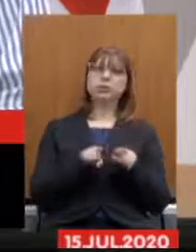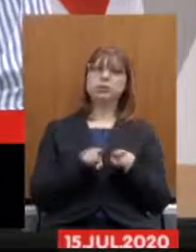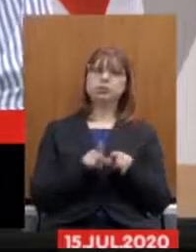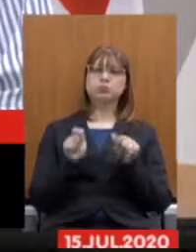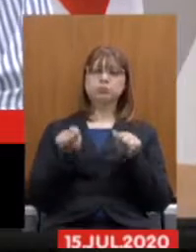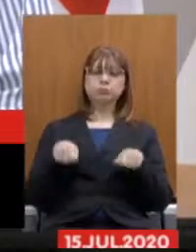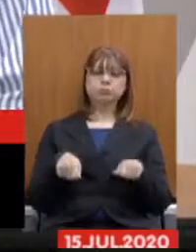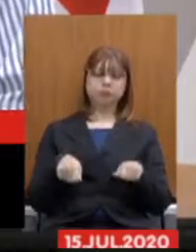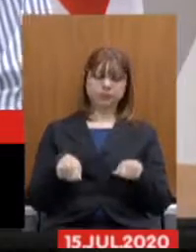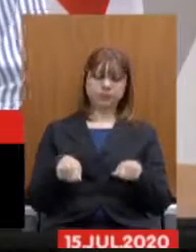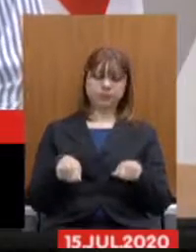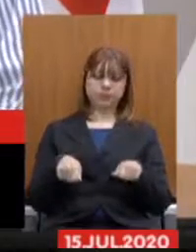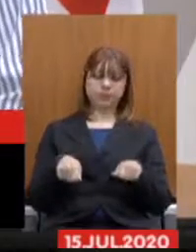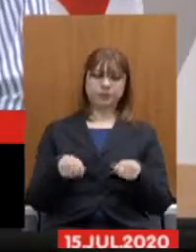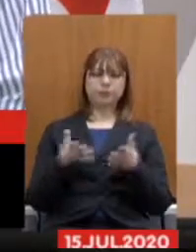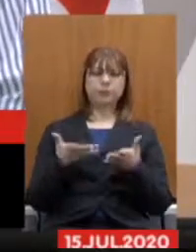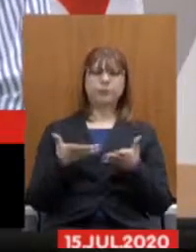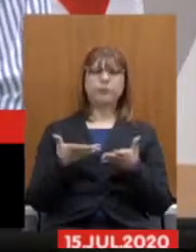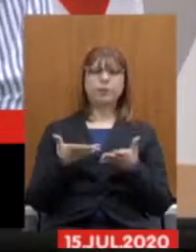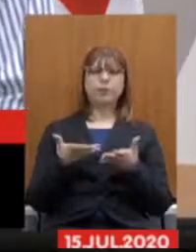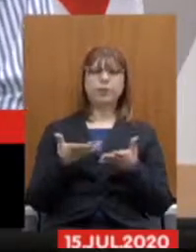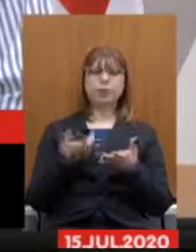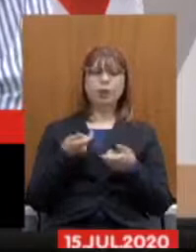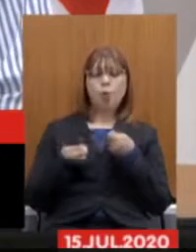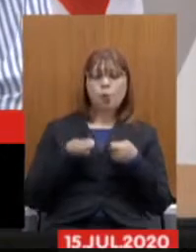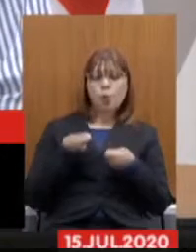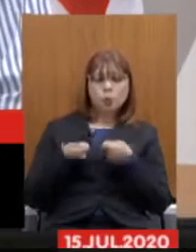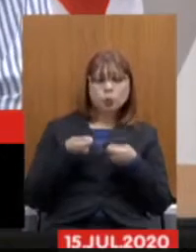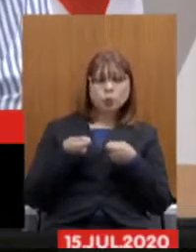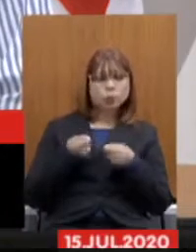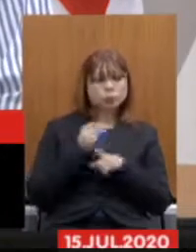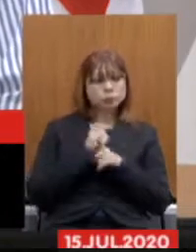a área de controle social